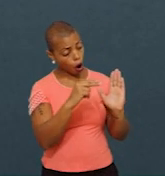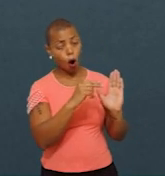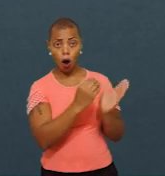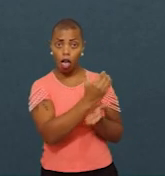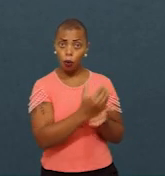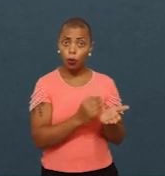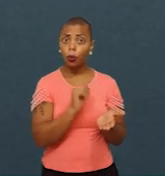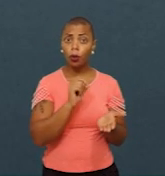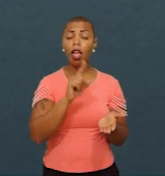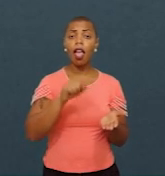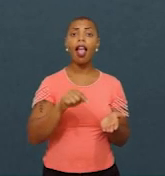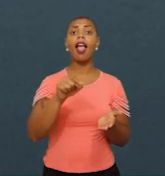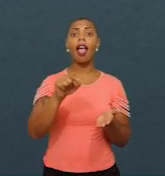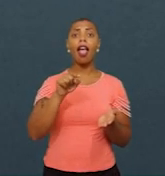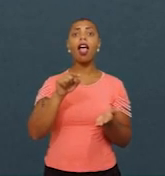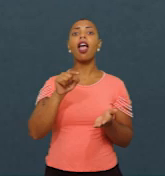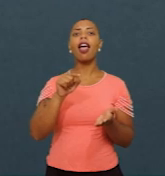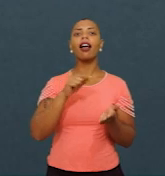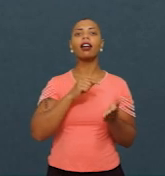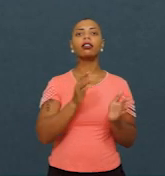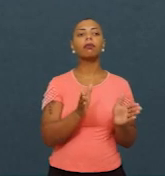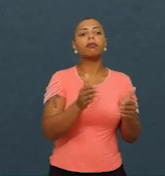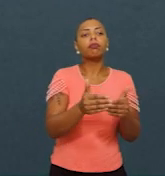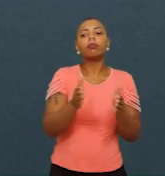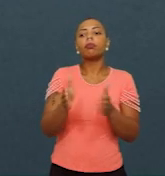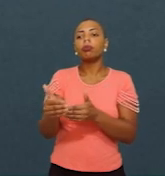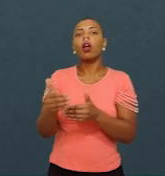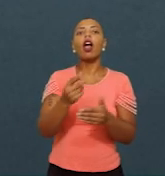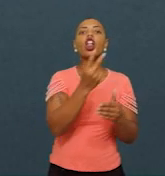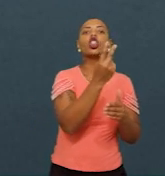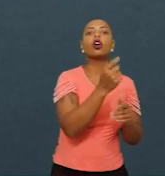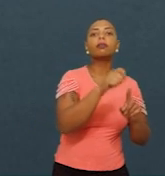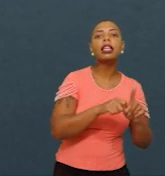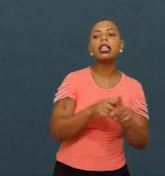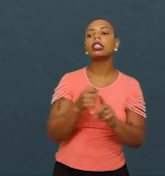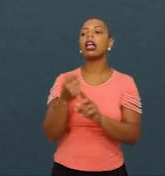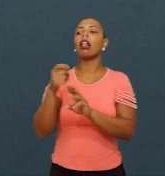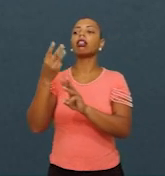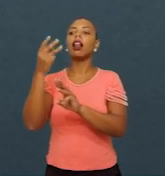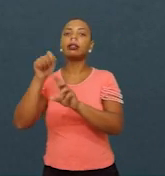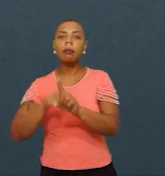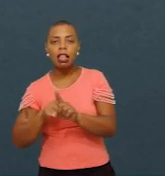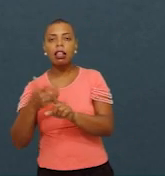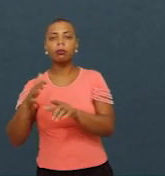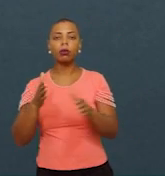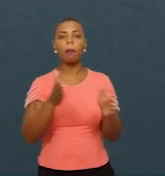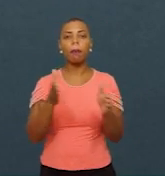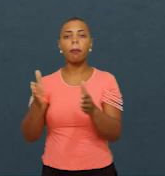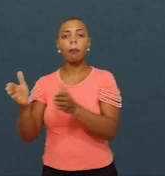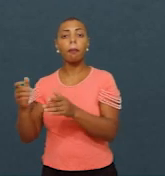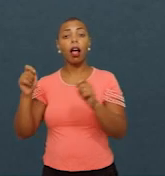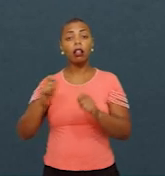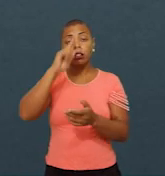como blocos de dois ou três meses, para definir unidades de